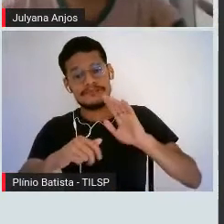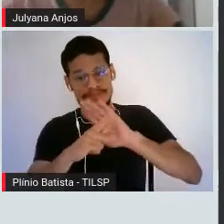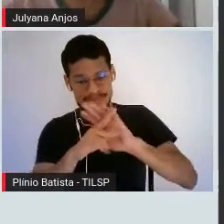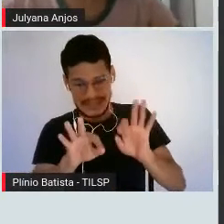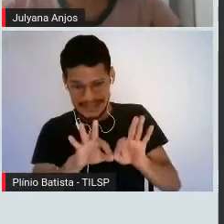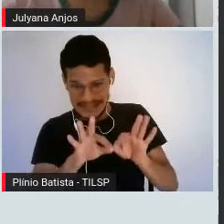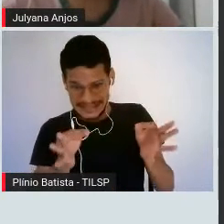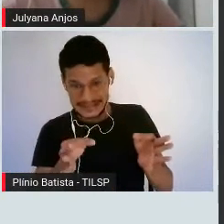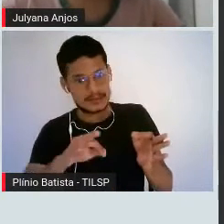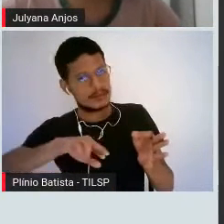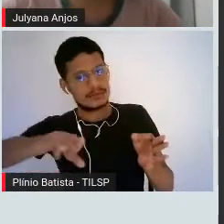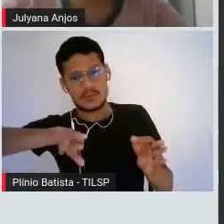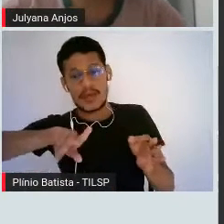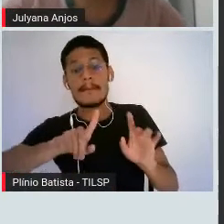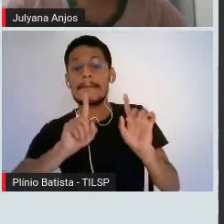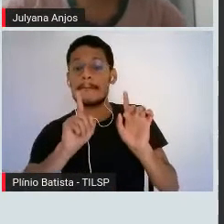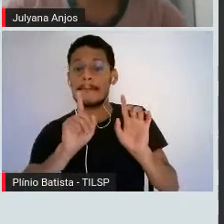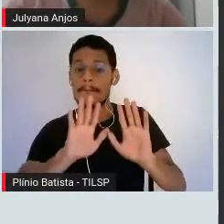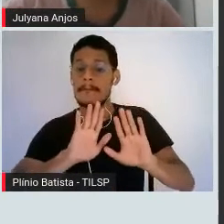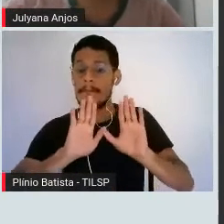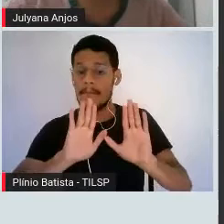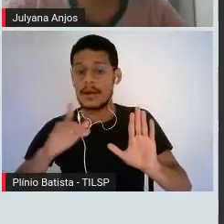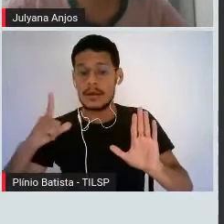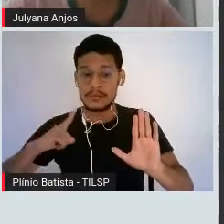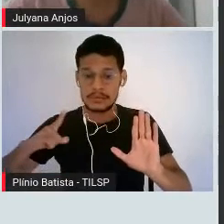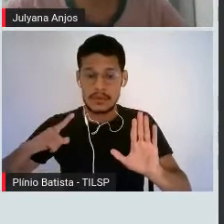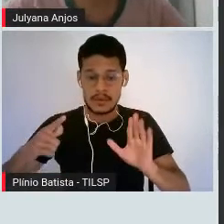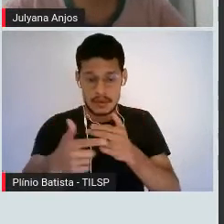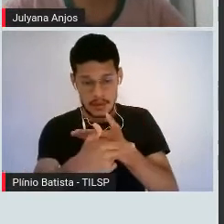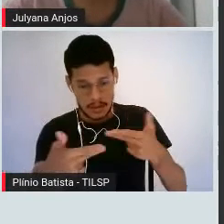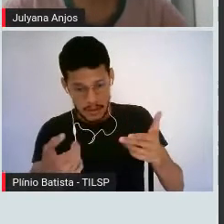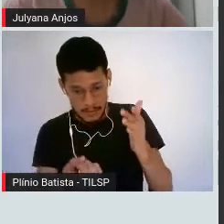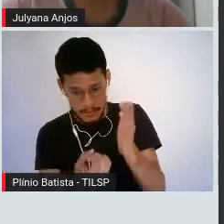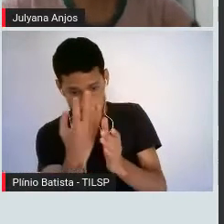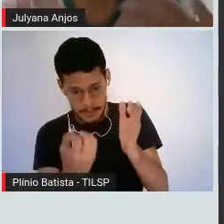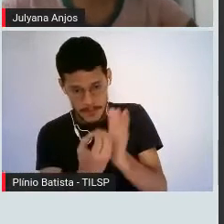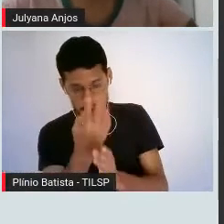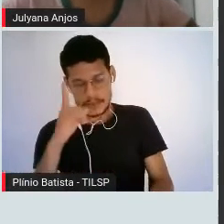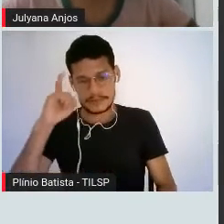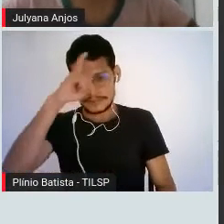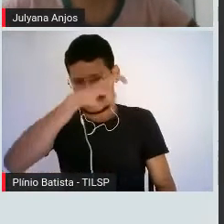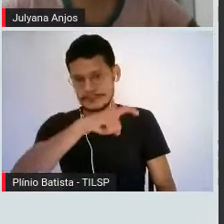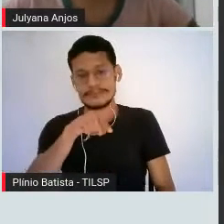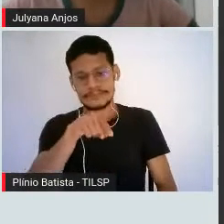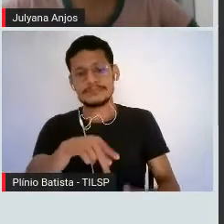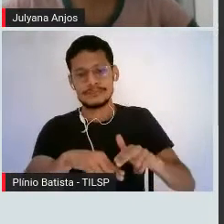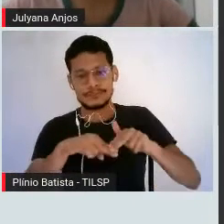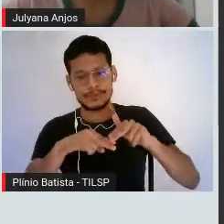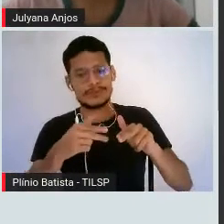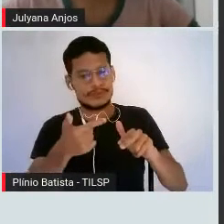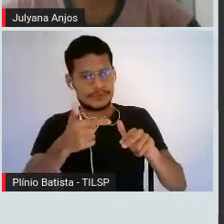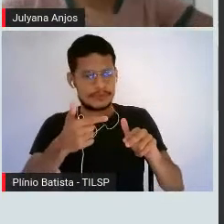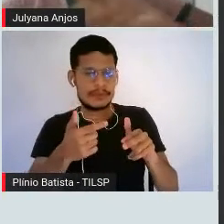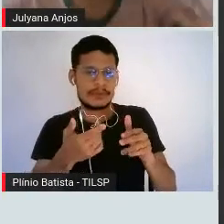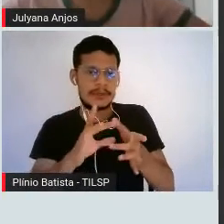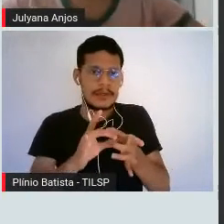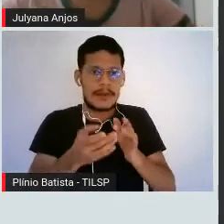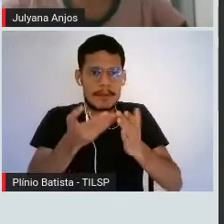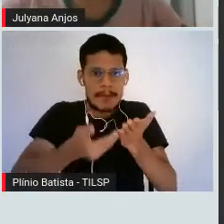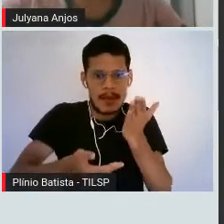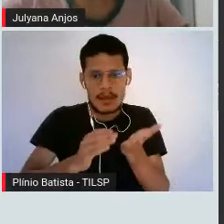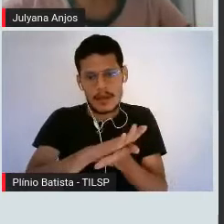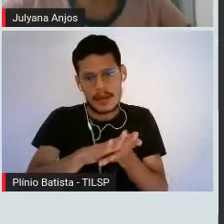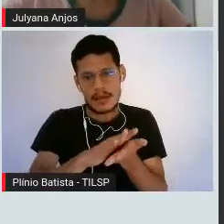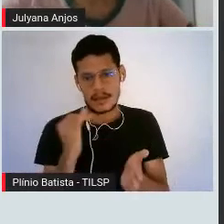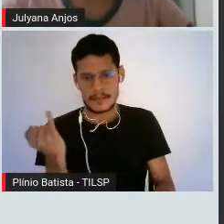mas elas formam coisas muito complexas. Então, elas não deixam de ter importância delas. Tá certo? E quando a gente tem as nossas interações dentro daquele